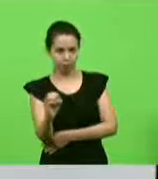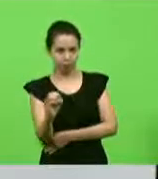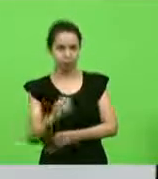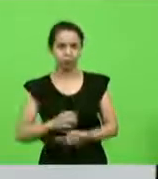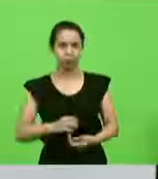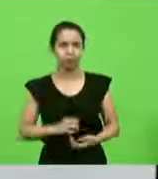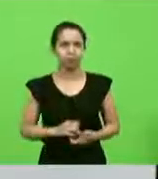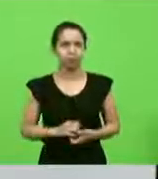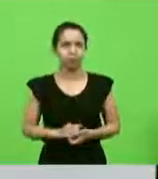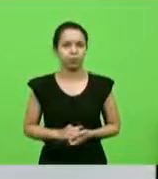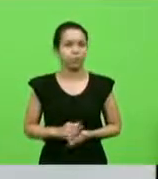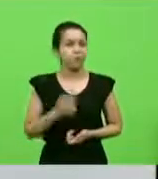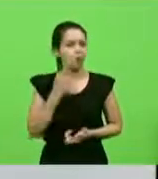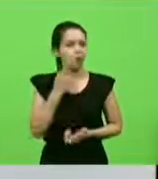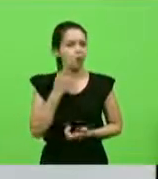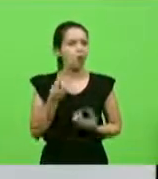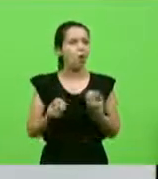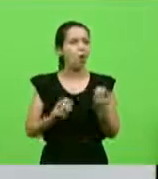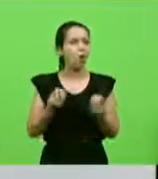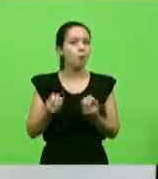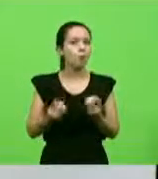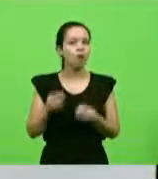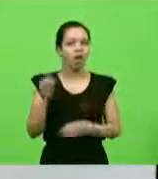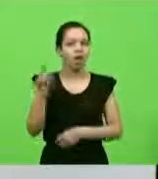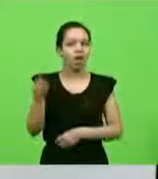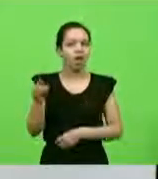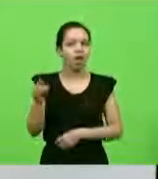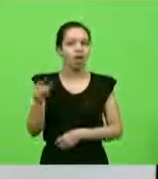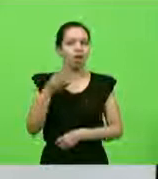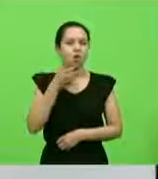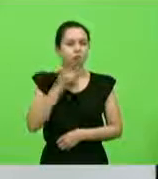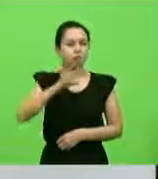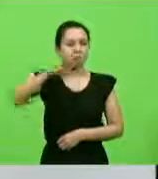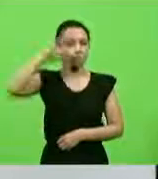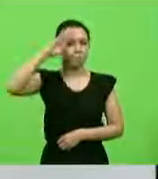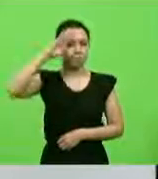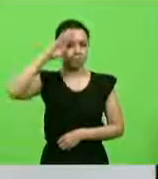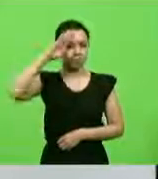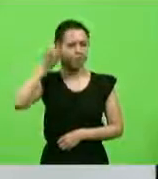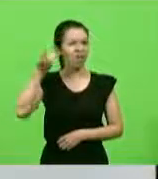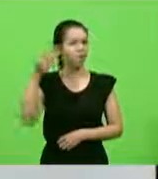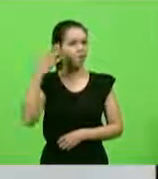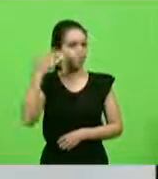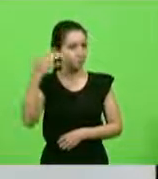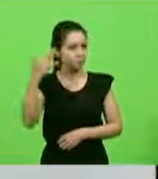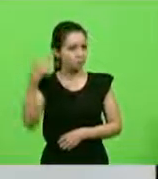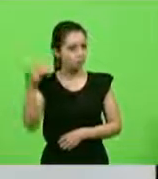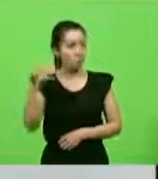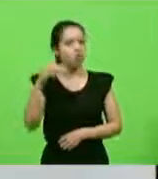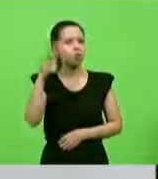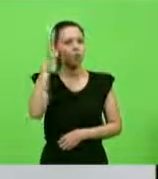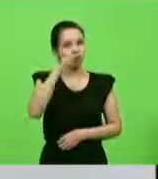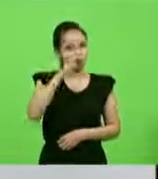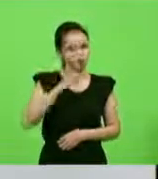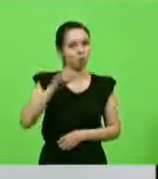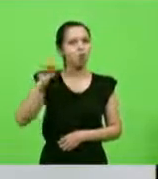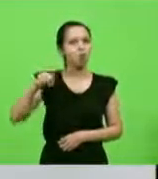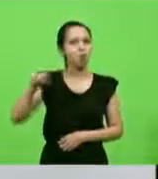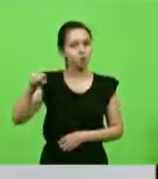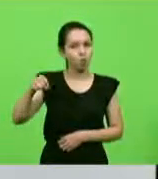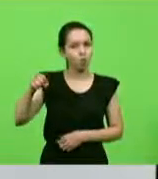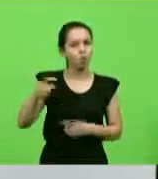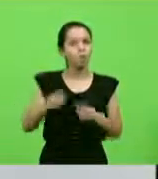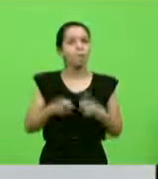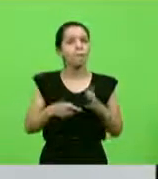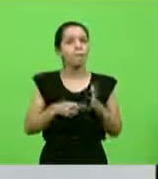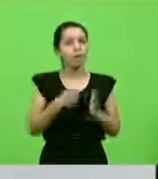ver sobre esse comando o que ficou famoso pelo Brasil. Esse comandante ficou famoso no Brasil? Sim. Primeiro